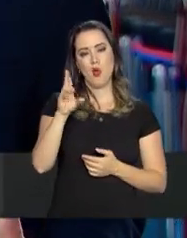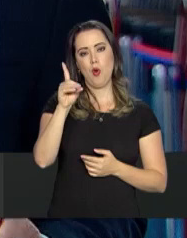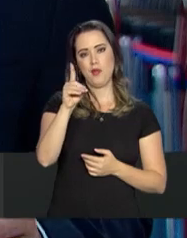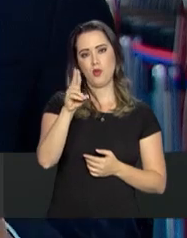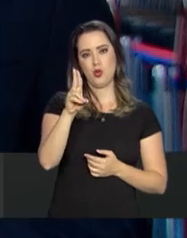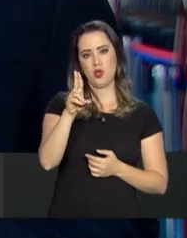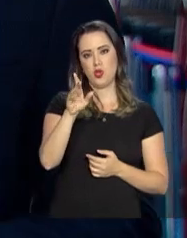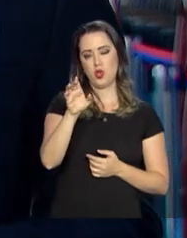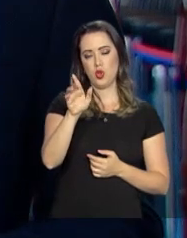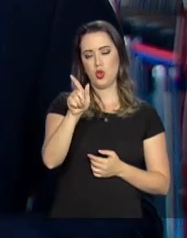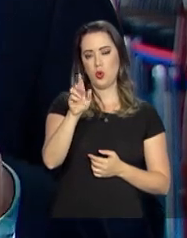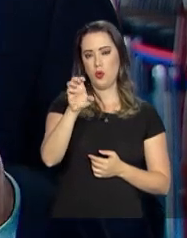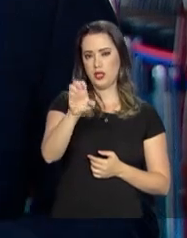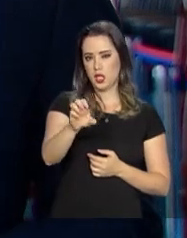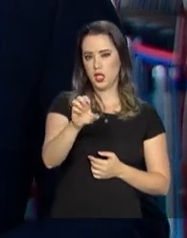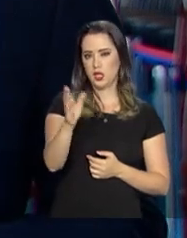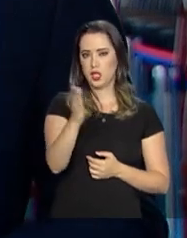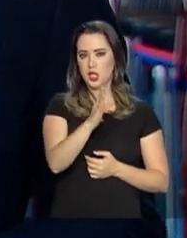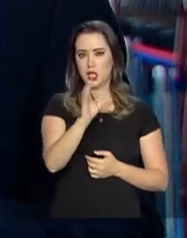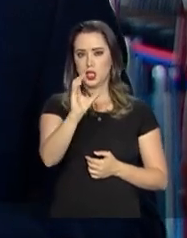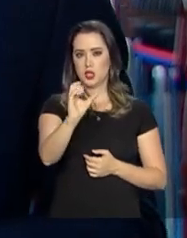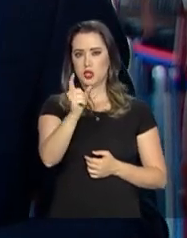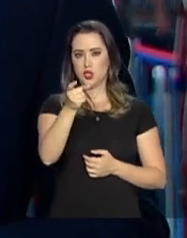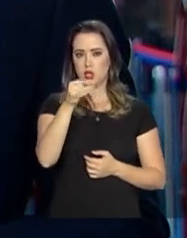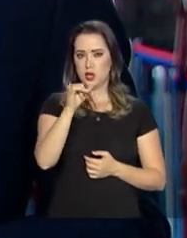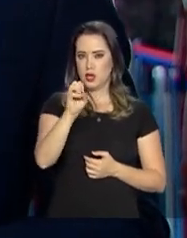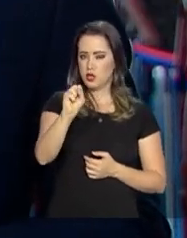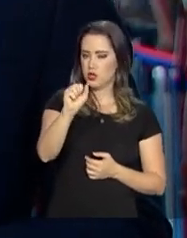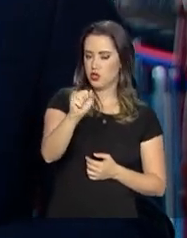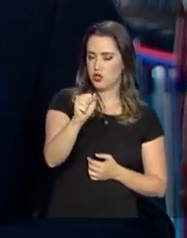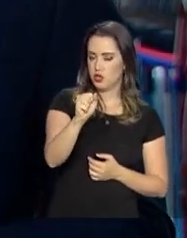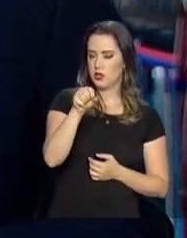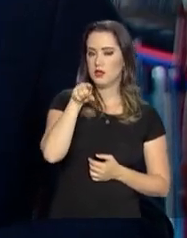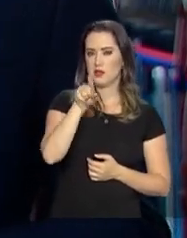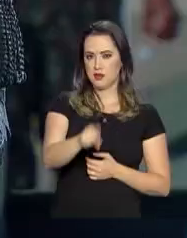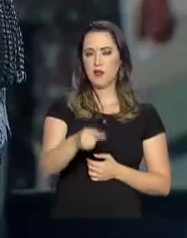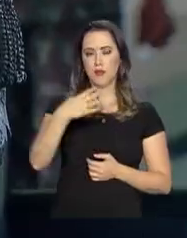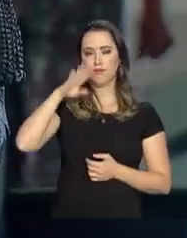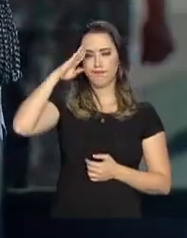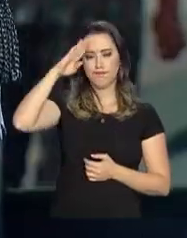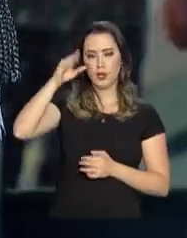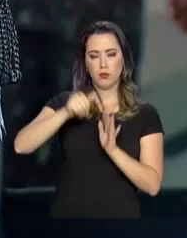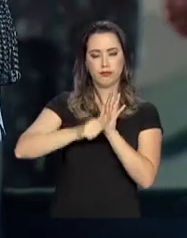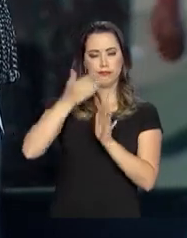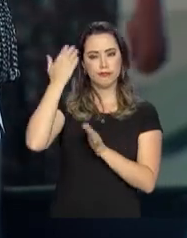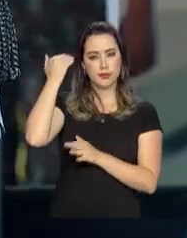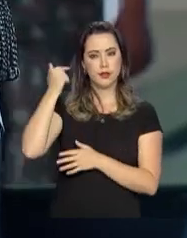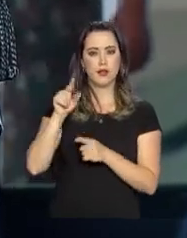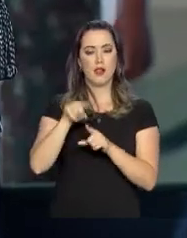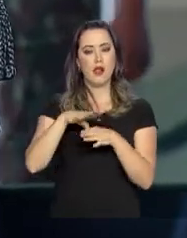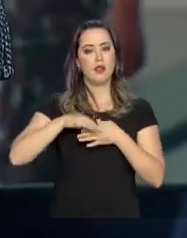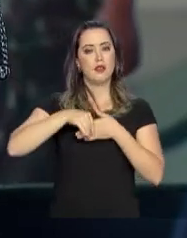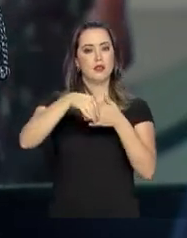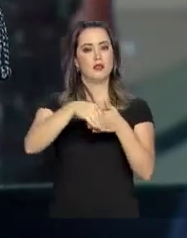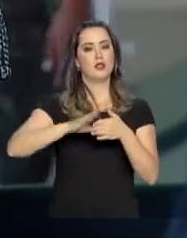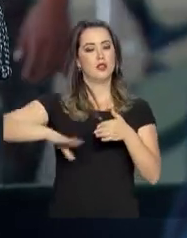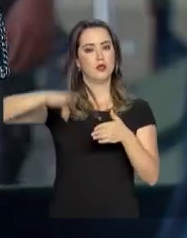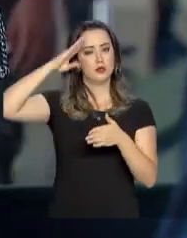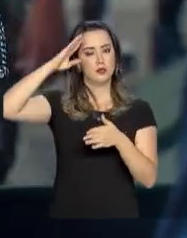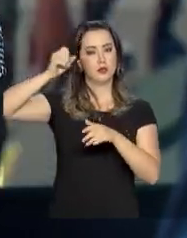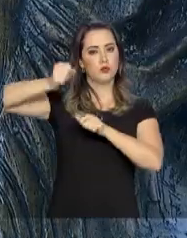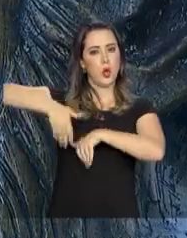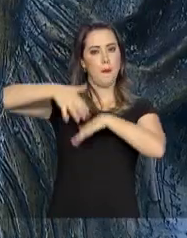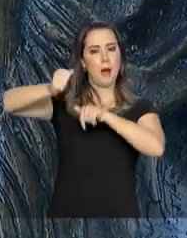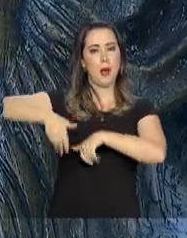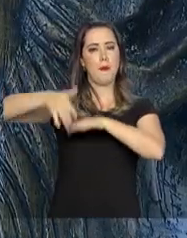patrono do Exército Brasileiro. Ele foi também senador na época do Brasil Império. Como militar, liderou as tropas brasileiras